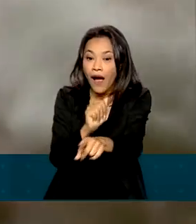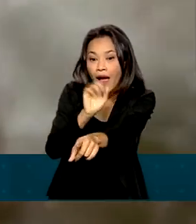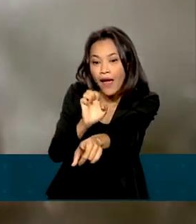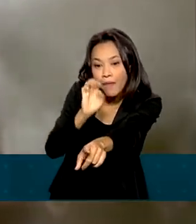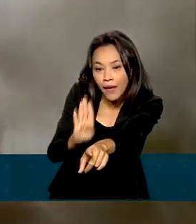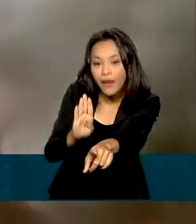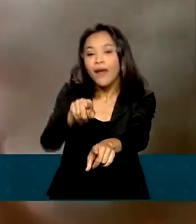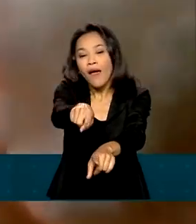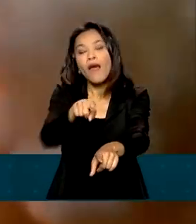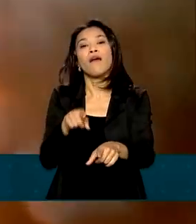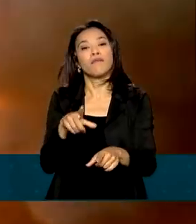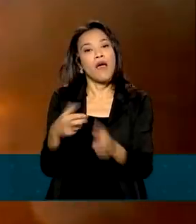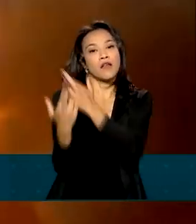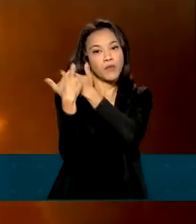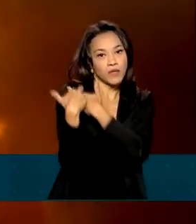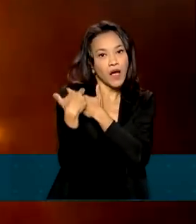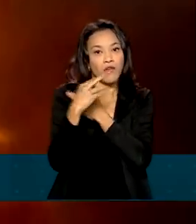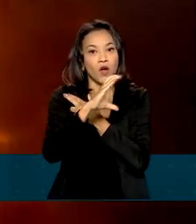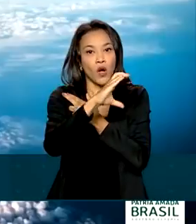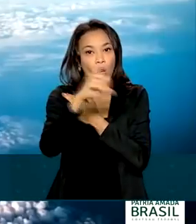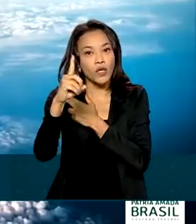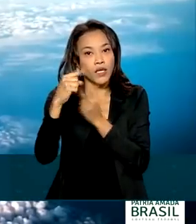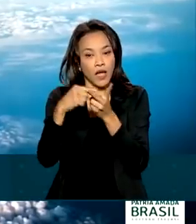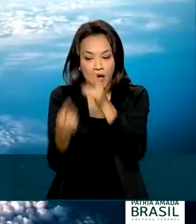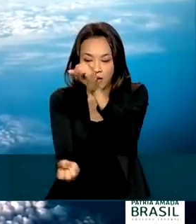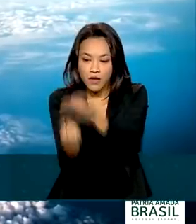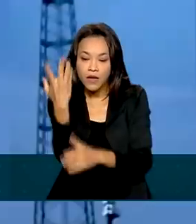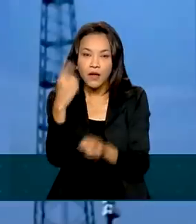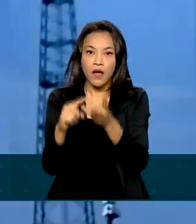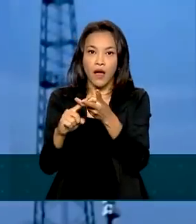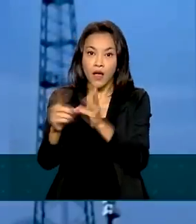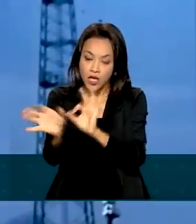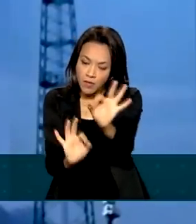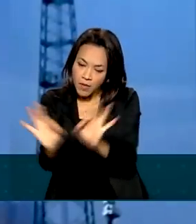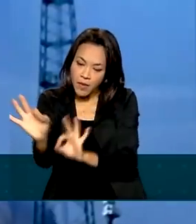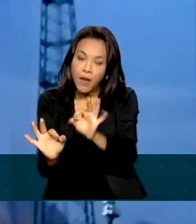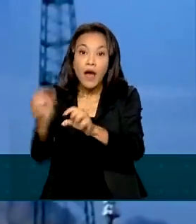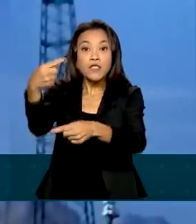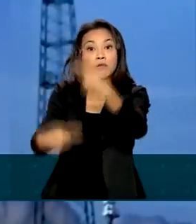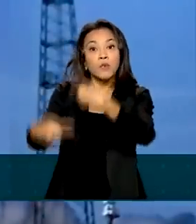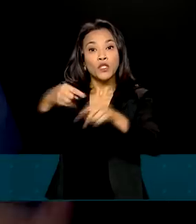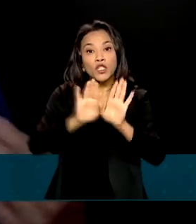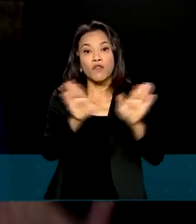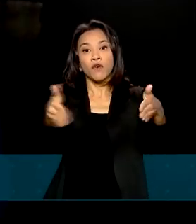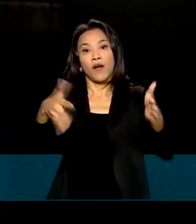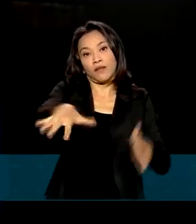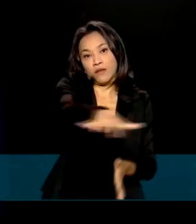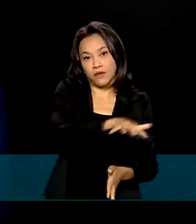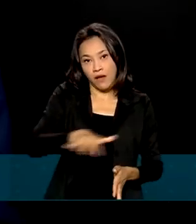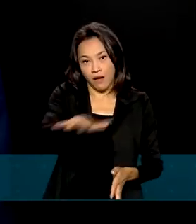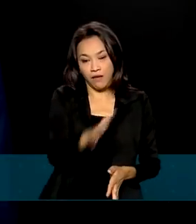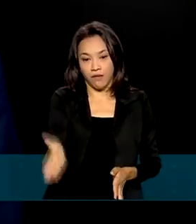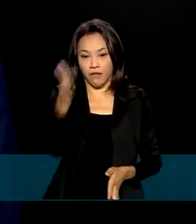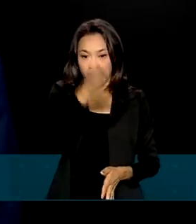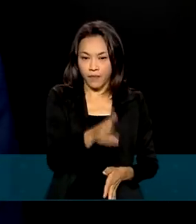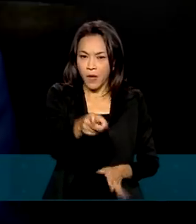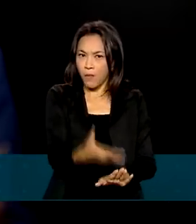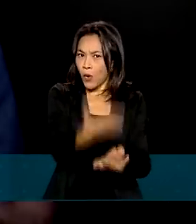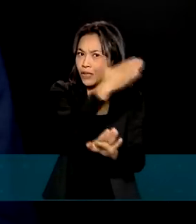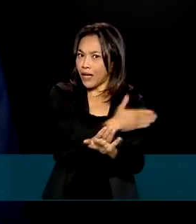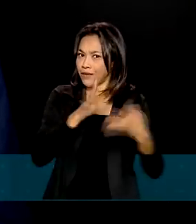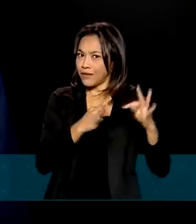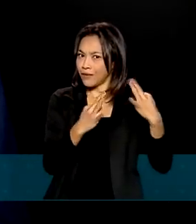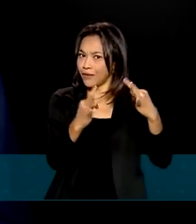responsável por formular, coordenar e executar toda a política do setor. Por trás de toda essa modernidade